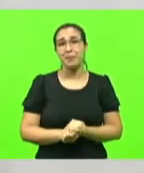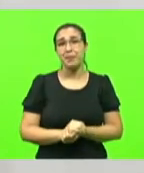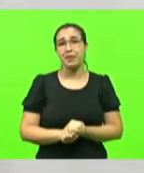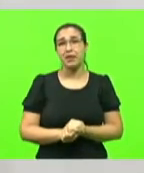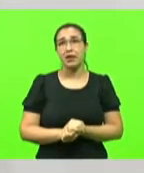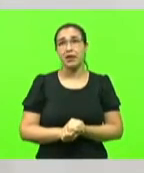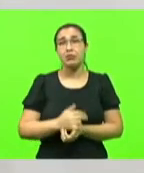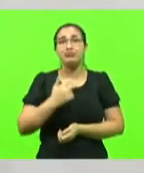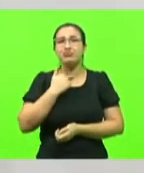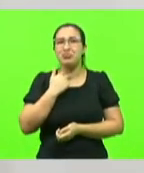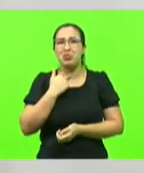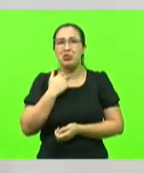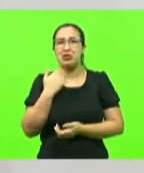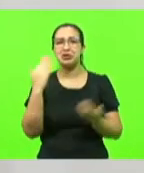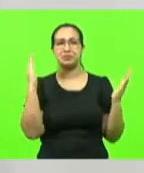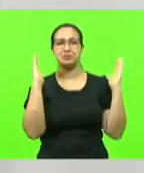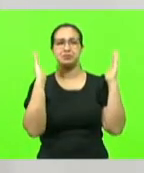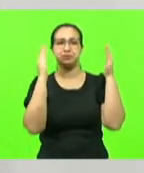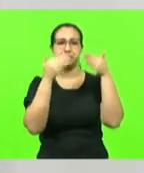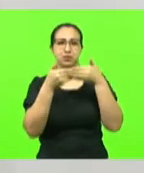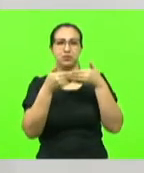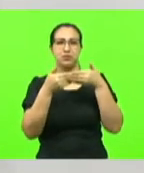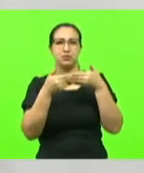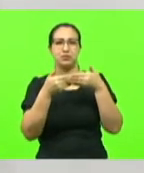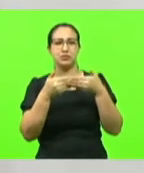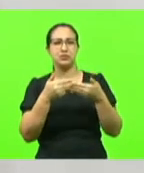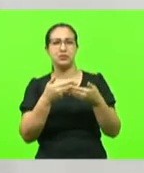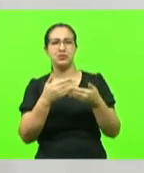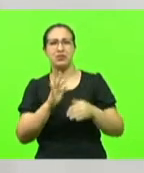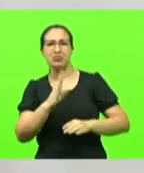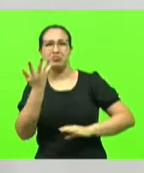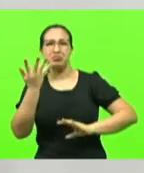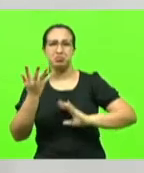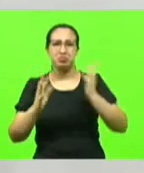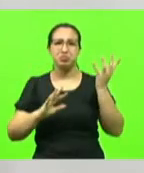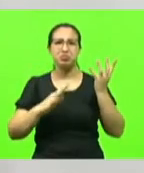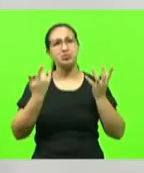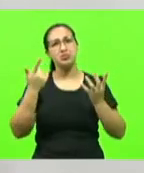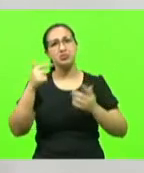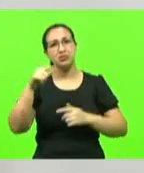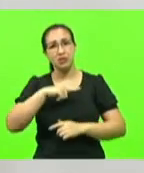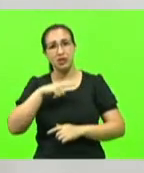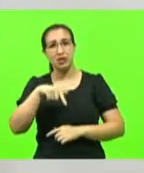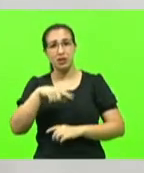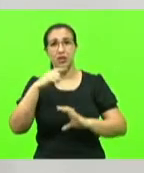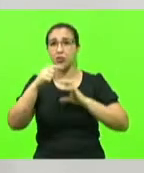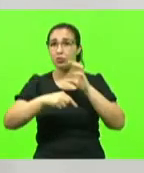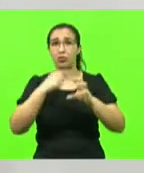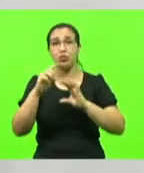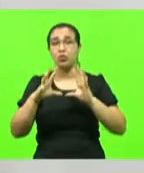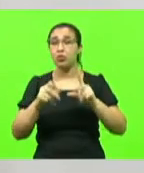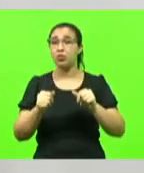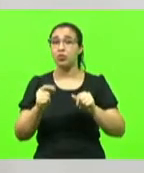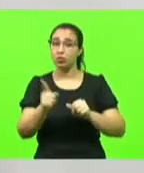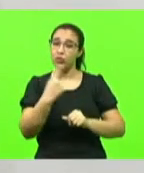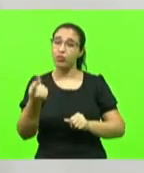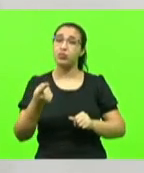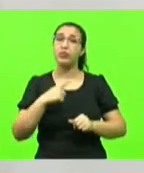fecharmos os olhos para as mudanças climáticas no nosso planeta e para a responsabilidade que temos com relação a isso.